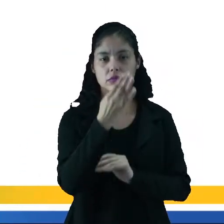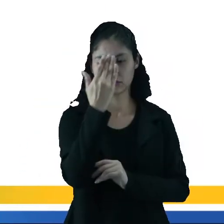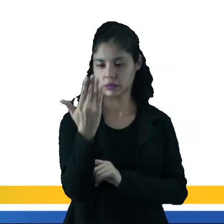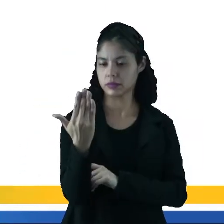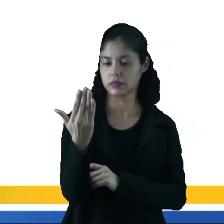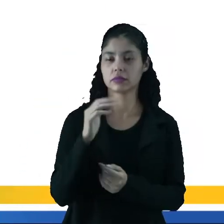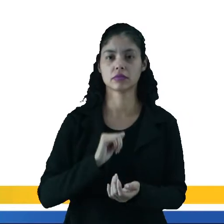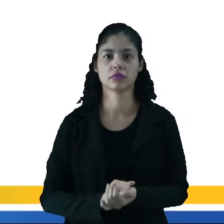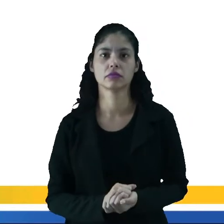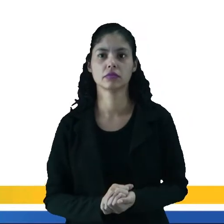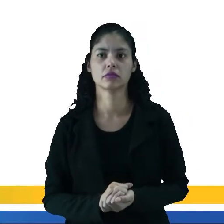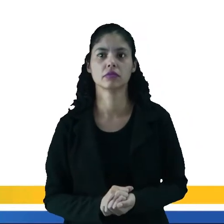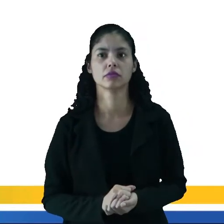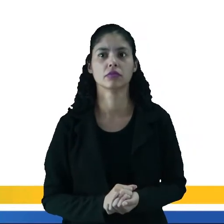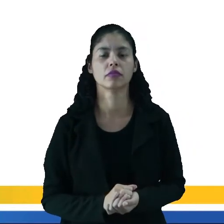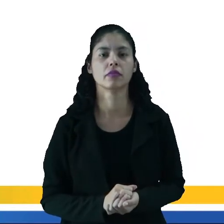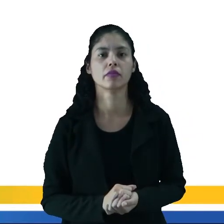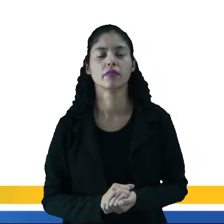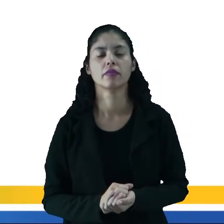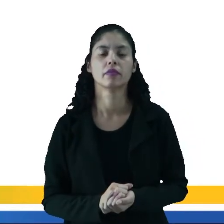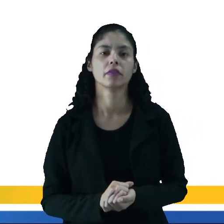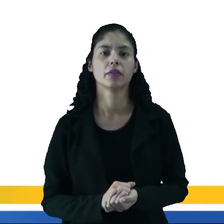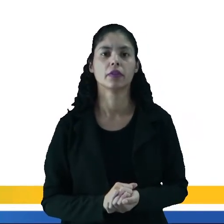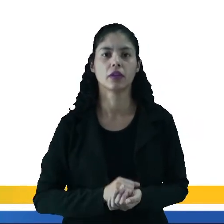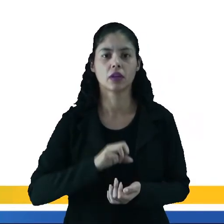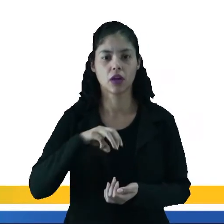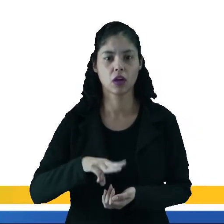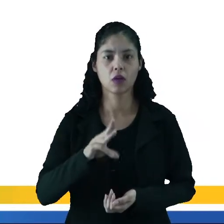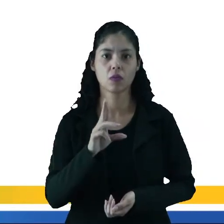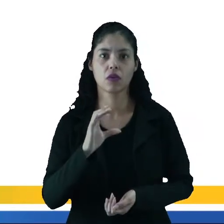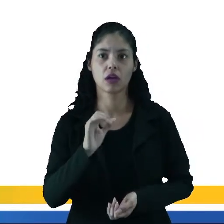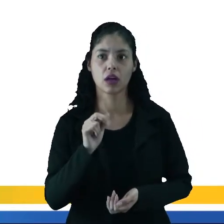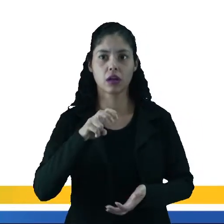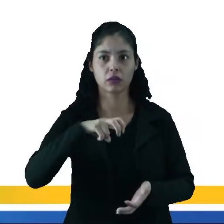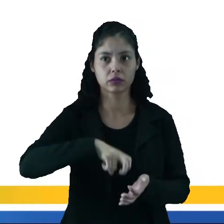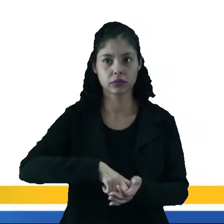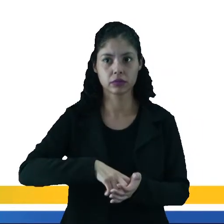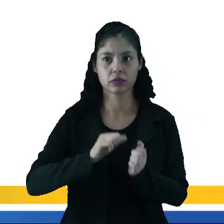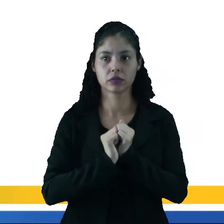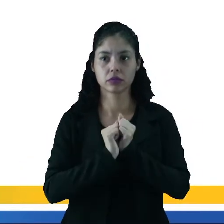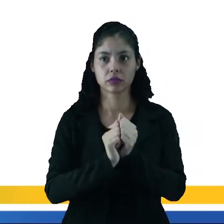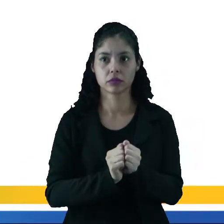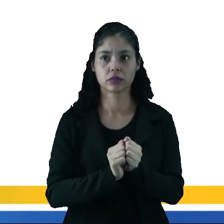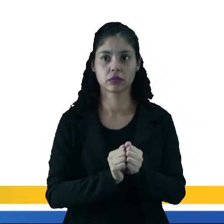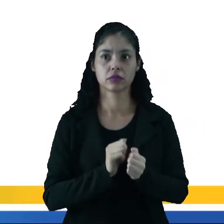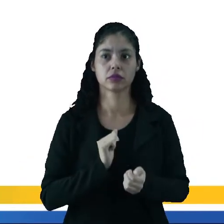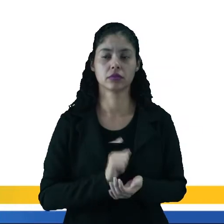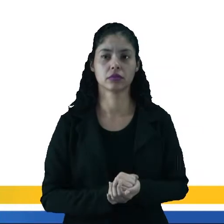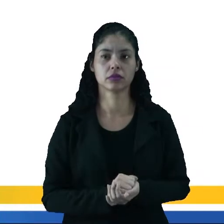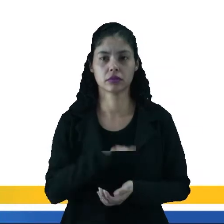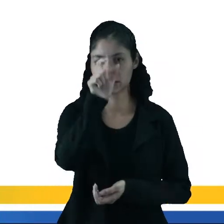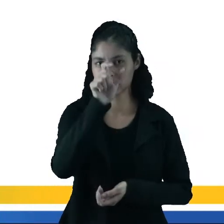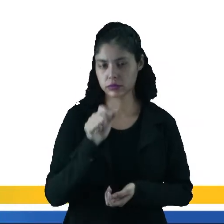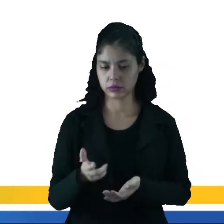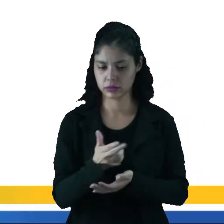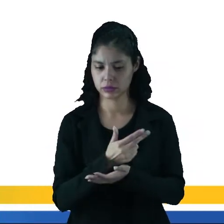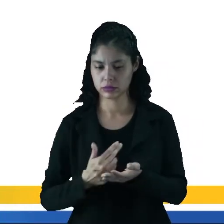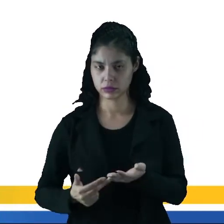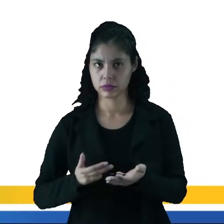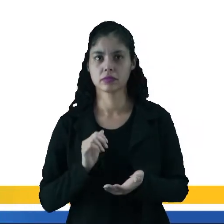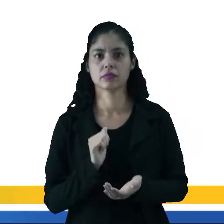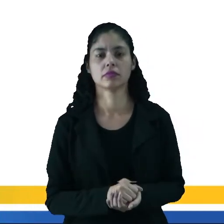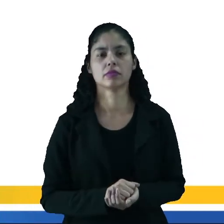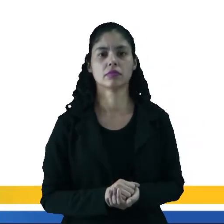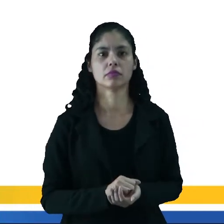E ao lado de uma das mucamas que está ajoelhada junto com a infanta, tem um artista. Esse